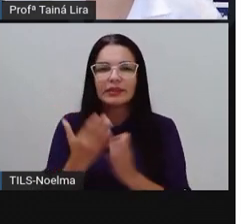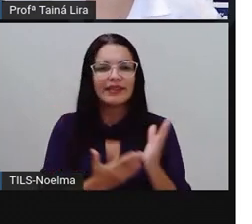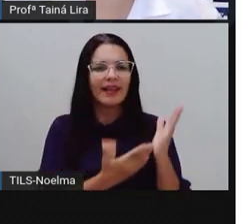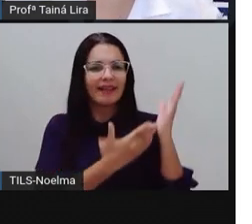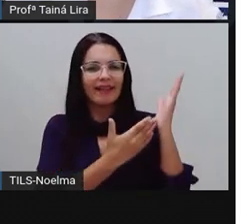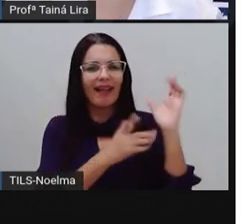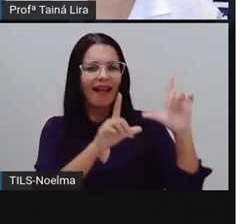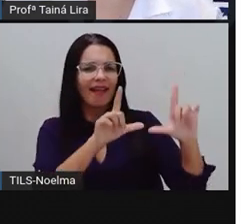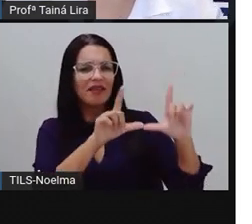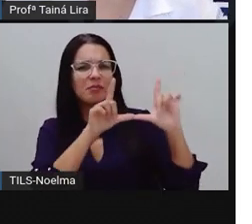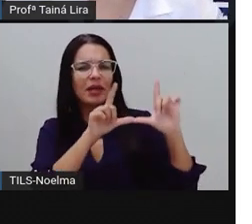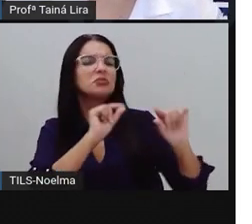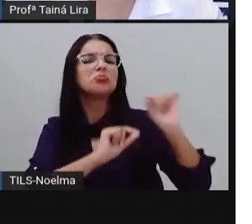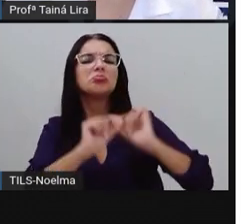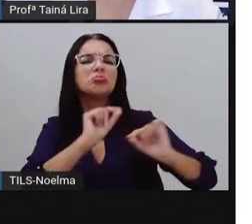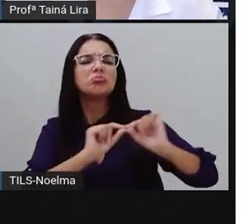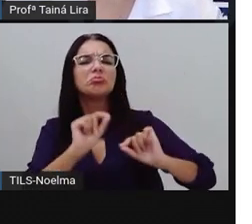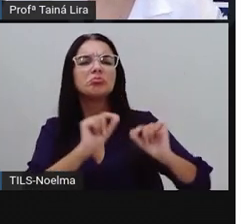imagem é essa?